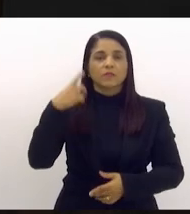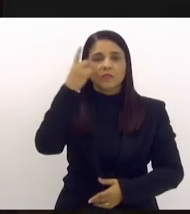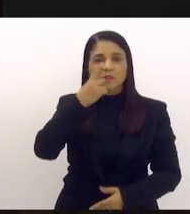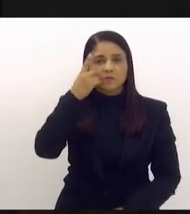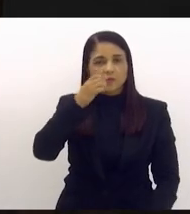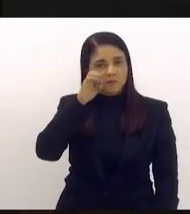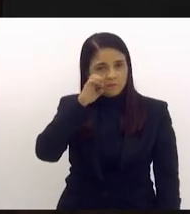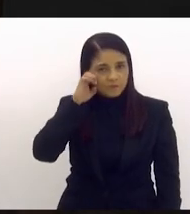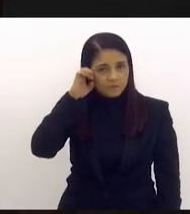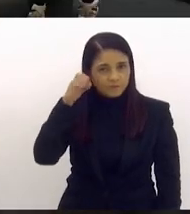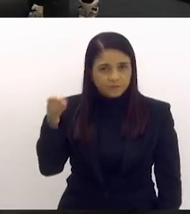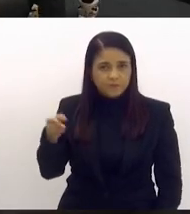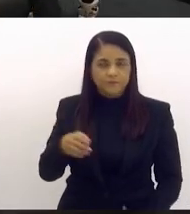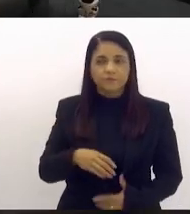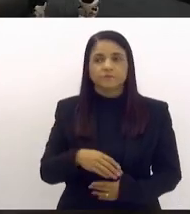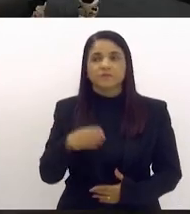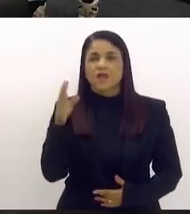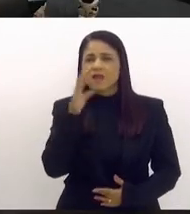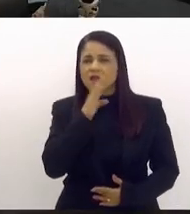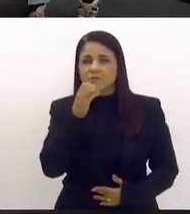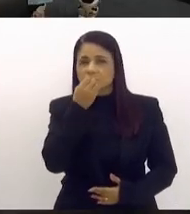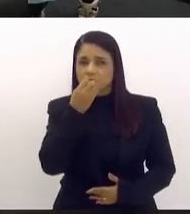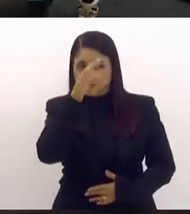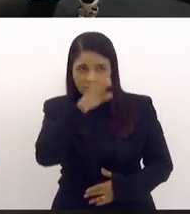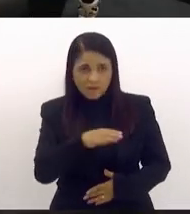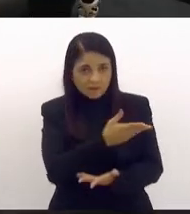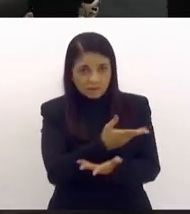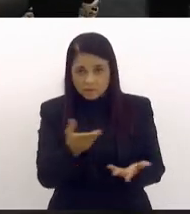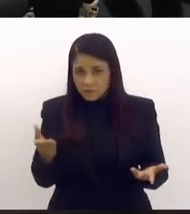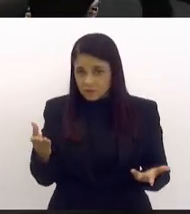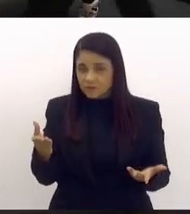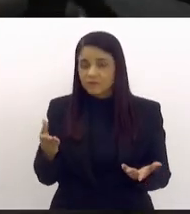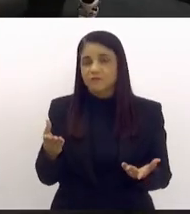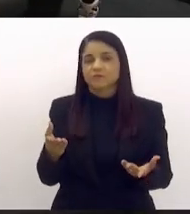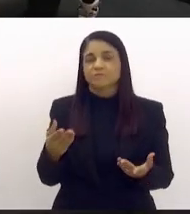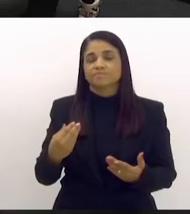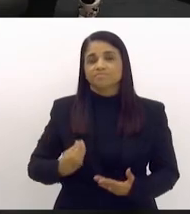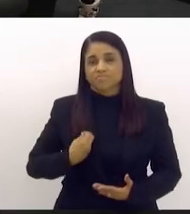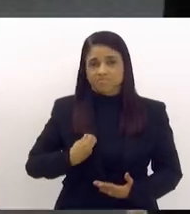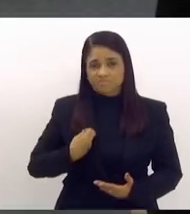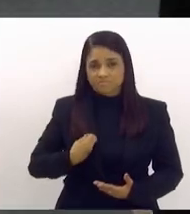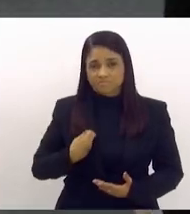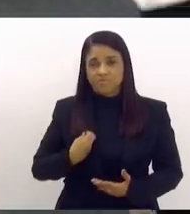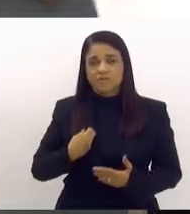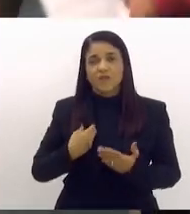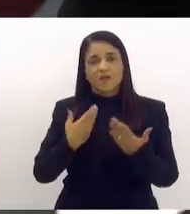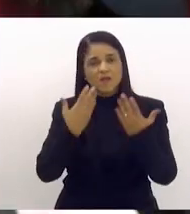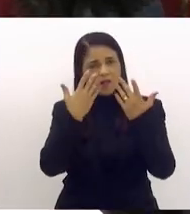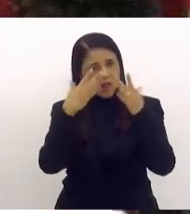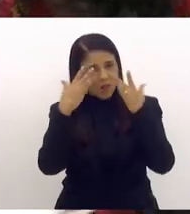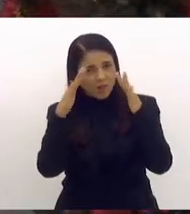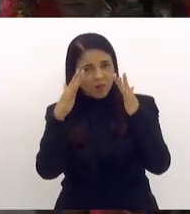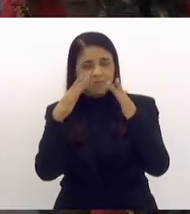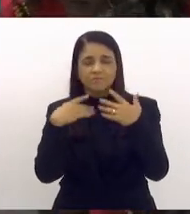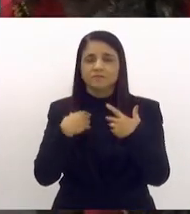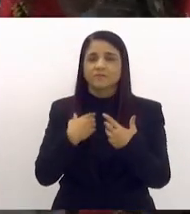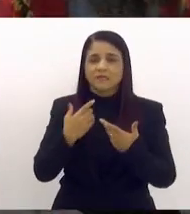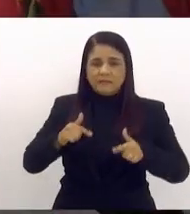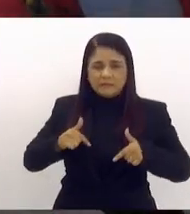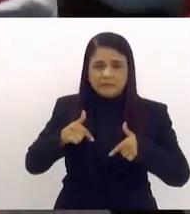Élica Taquimoto. Rapidamente, presidenta, boa tarde para todas as pessoas aqui presentes. Eu queria elogiar, saudar a